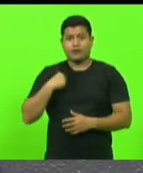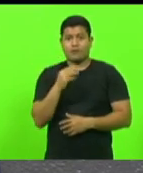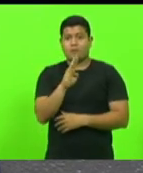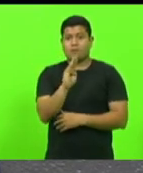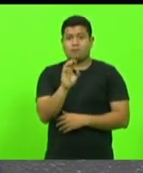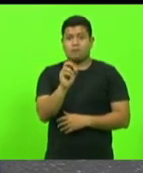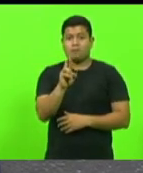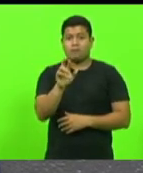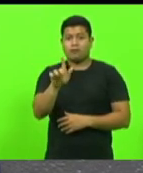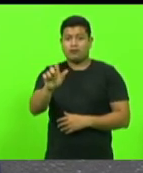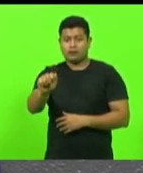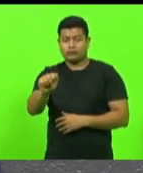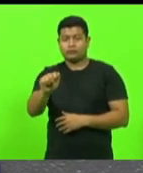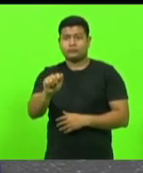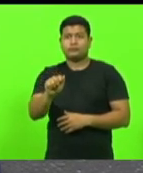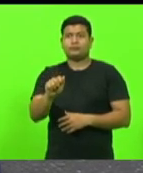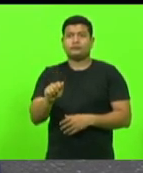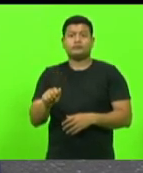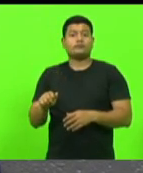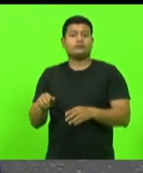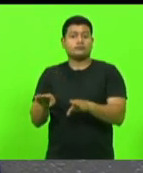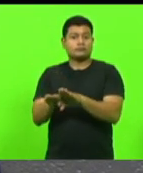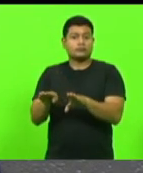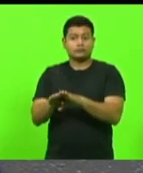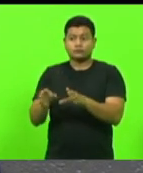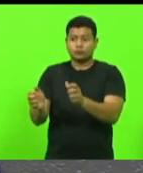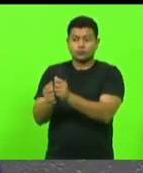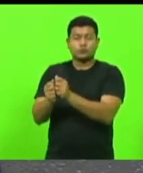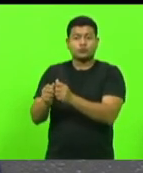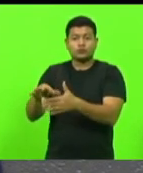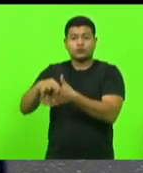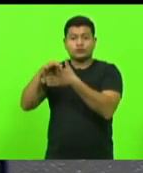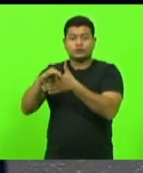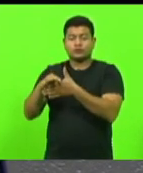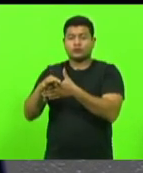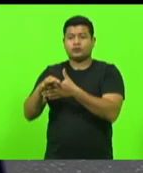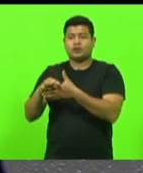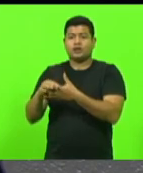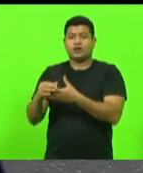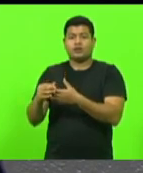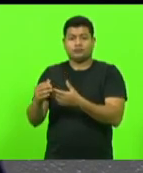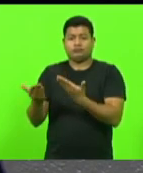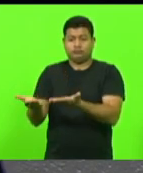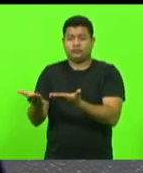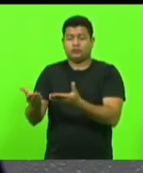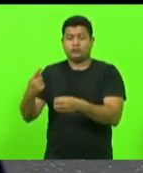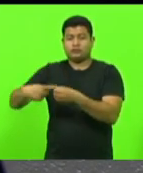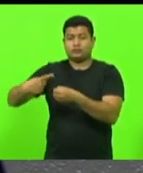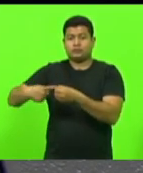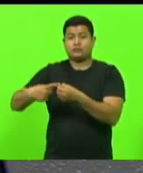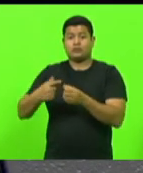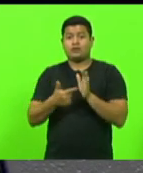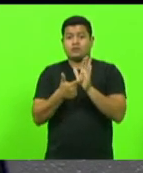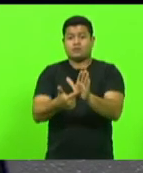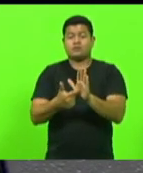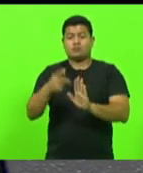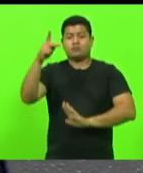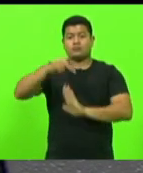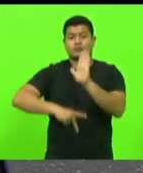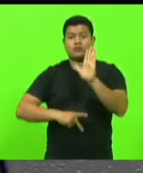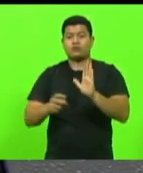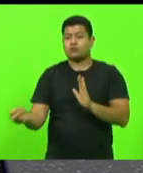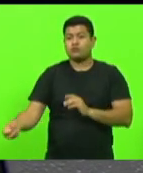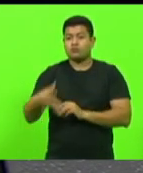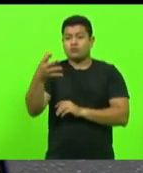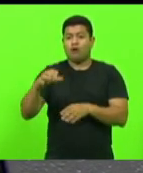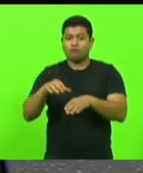com lideranças locais, apresentaram um projeto de um novo contorno no